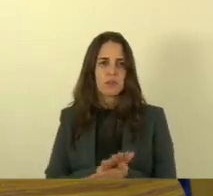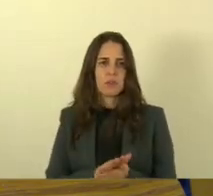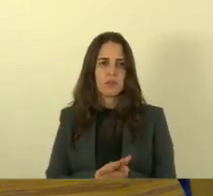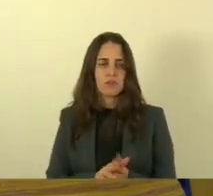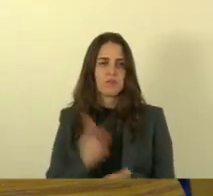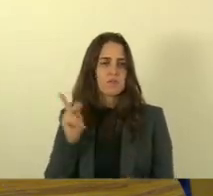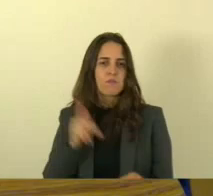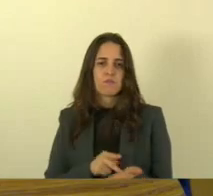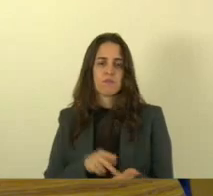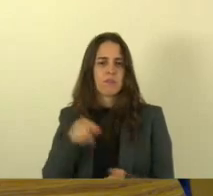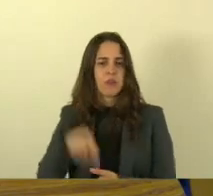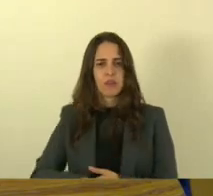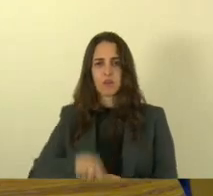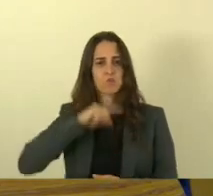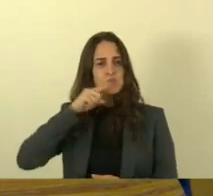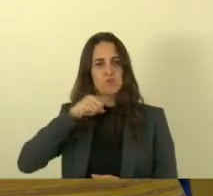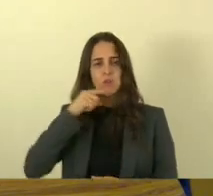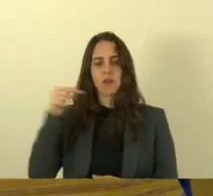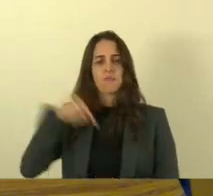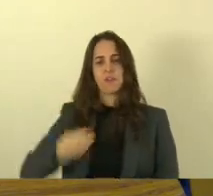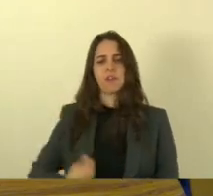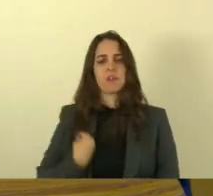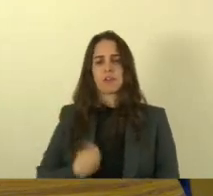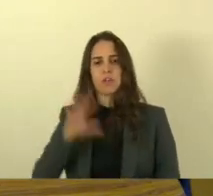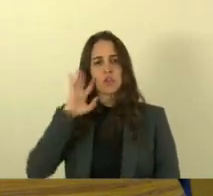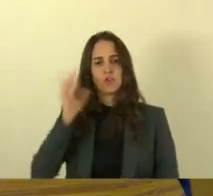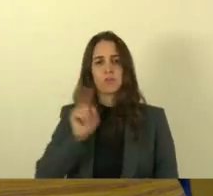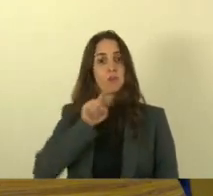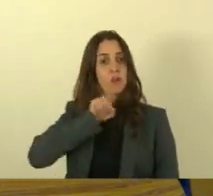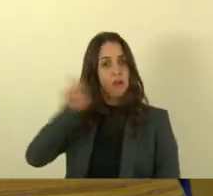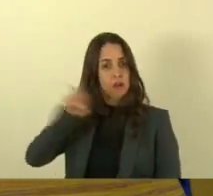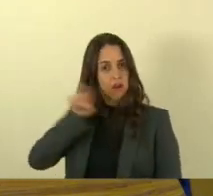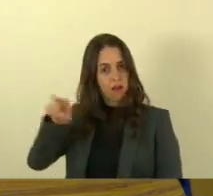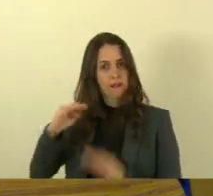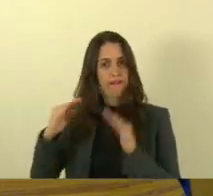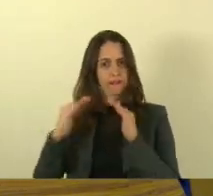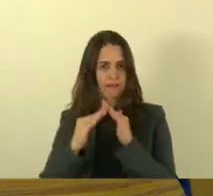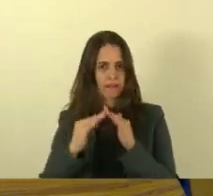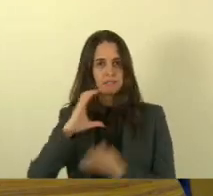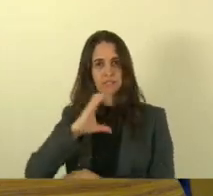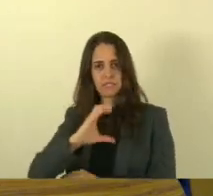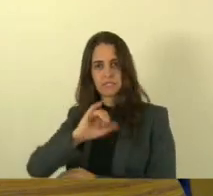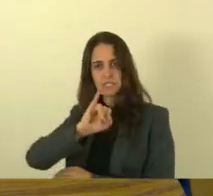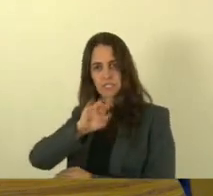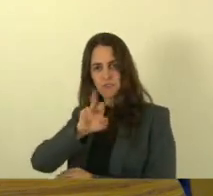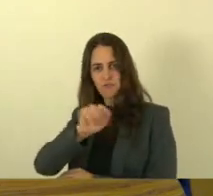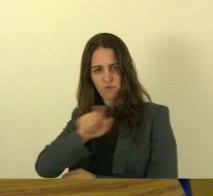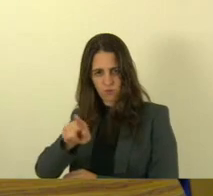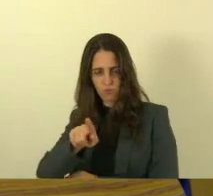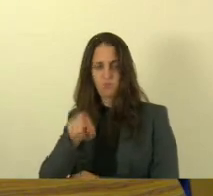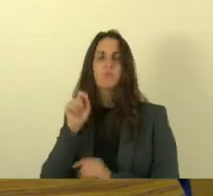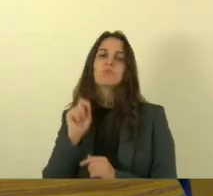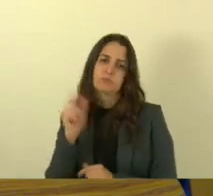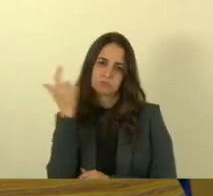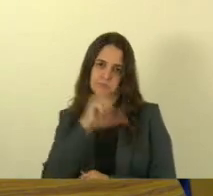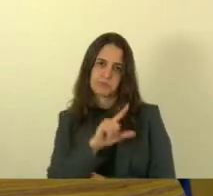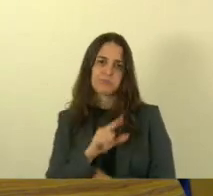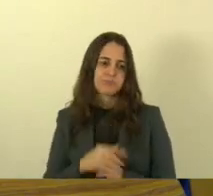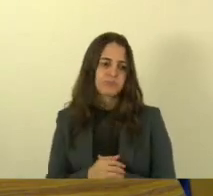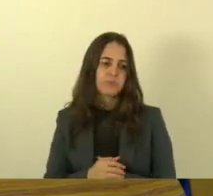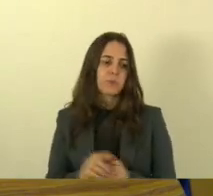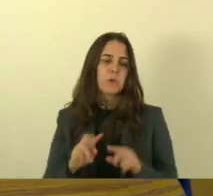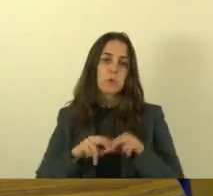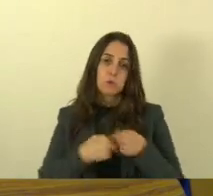não resolve vocês vêm aqui mas não resolve resolve lá por isso que convidei vocês